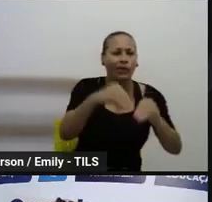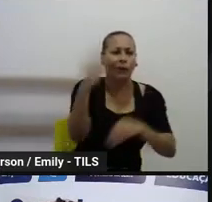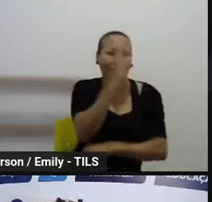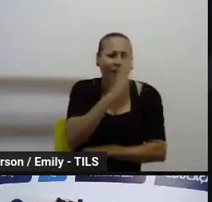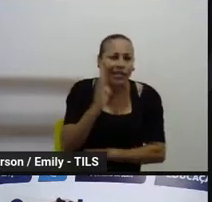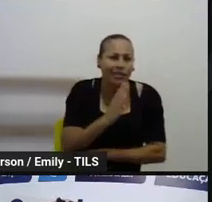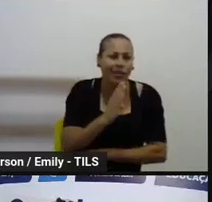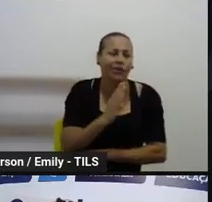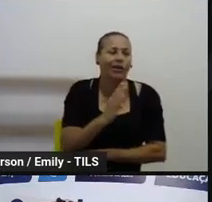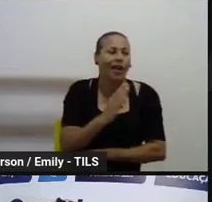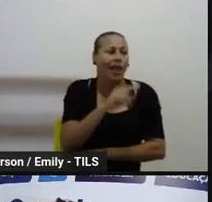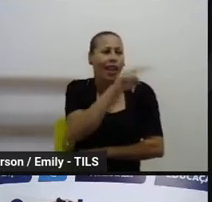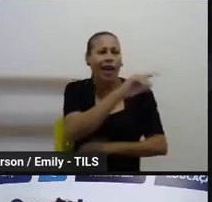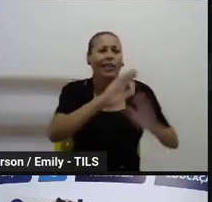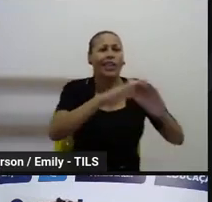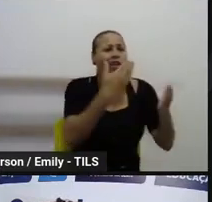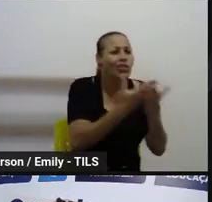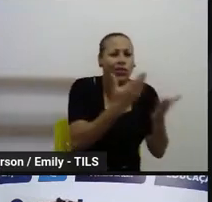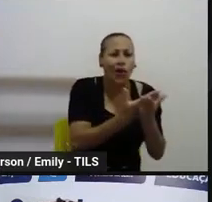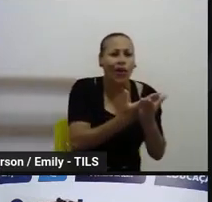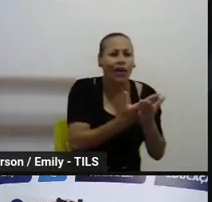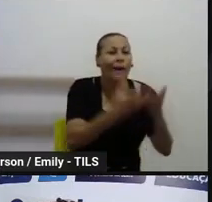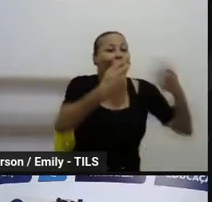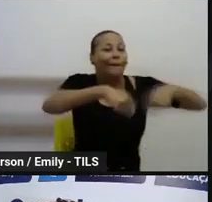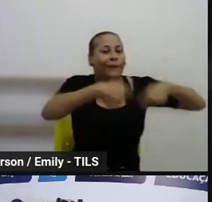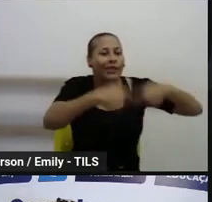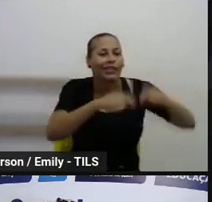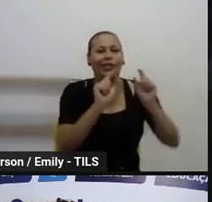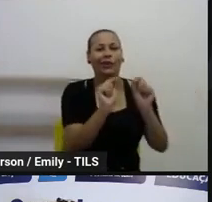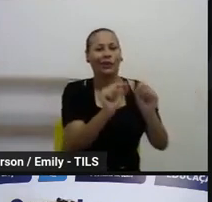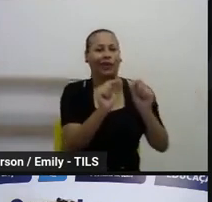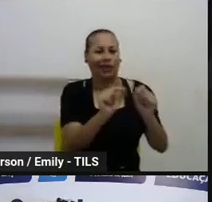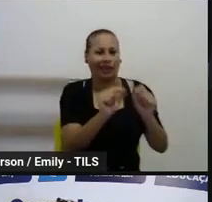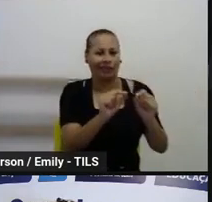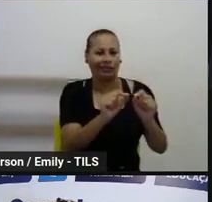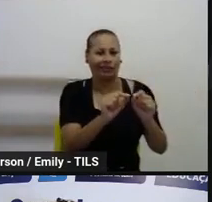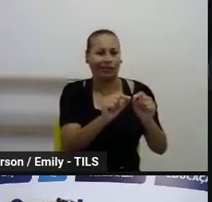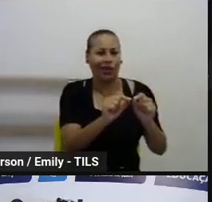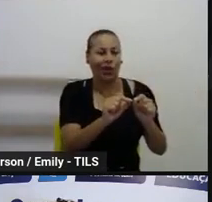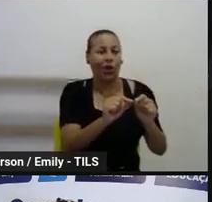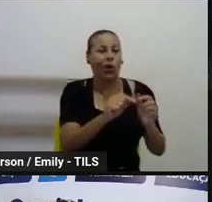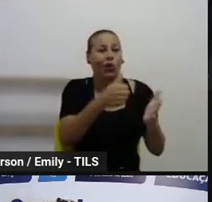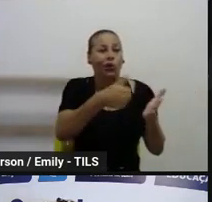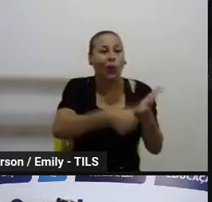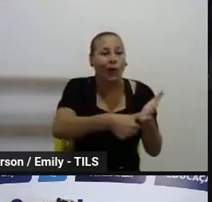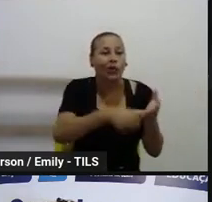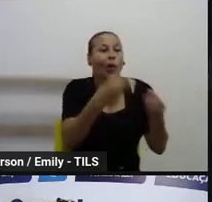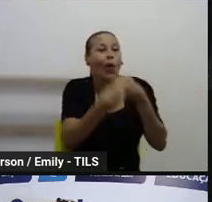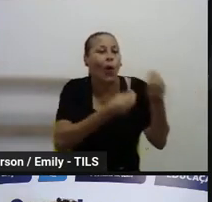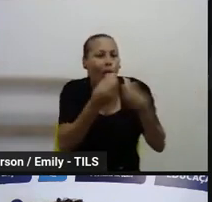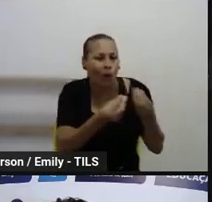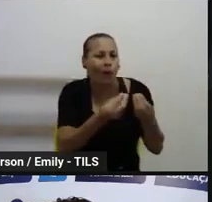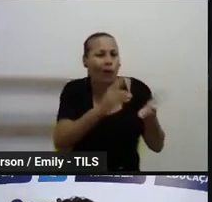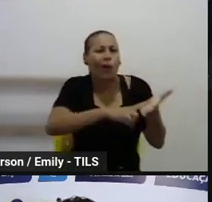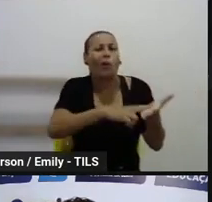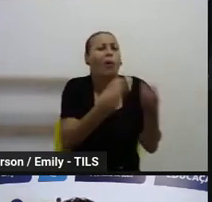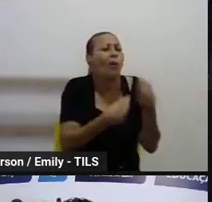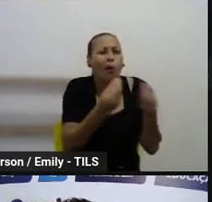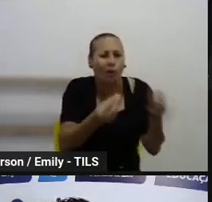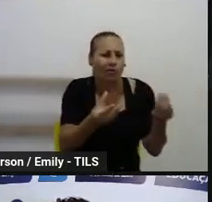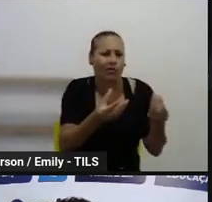porém, qualquer dúvida que esse gestor tem, ele tem entrado em contato, né? Com essa comissão que tem dado esse apoio